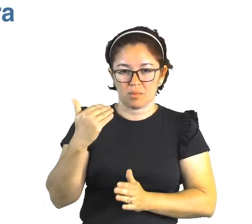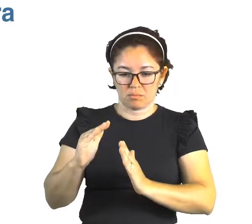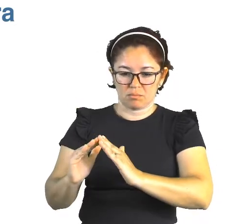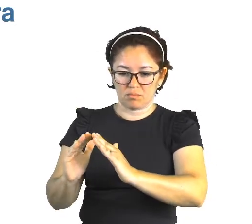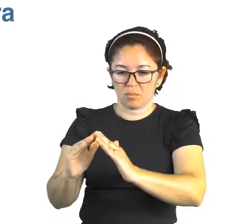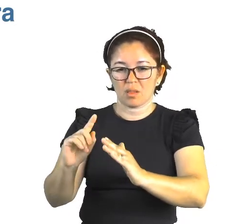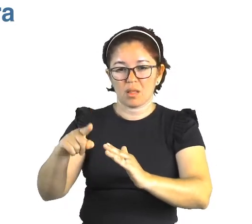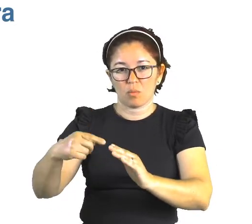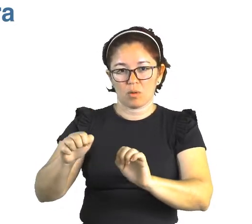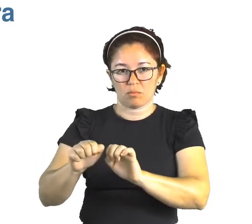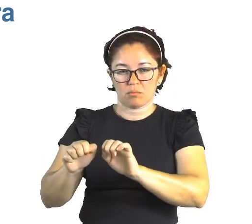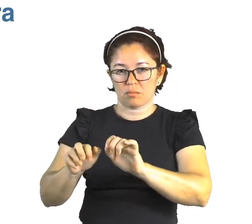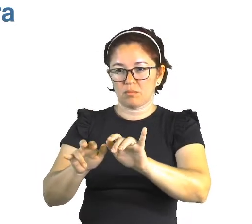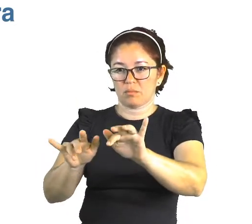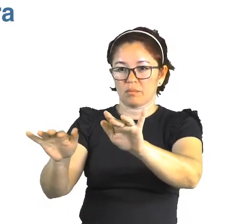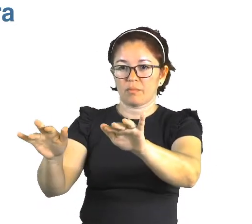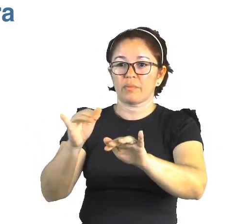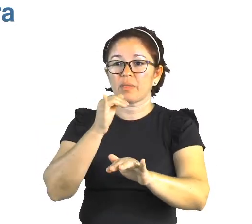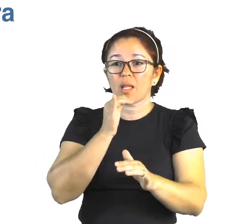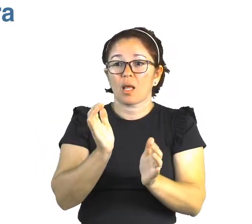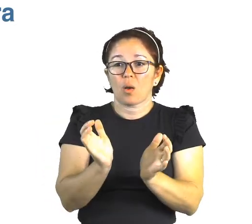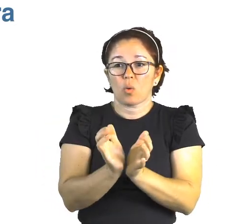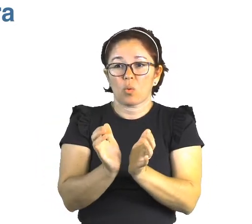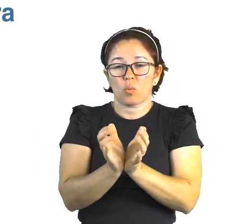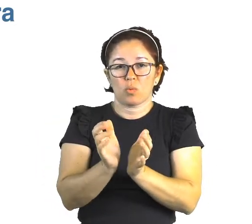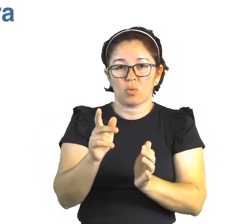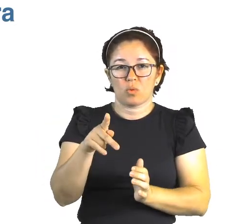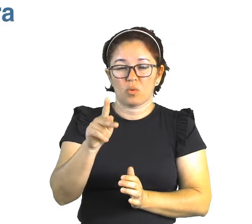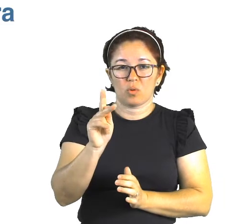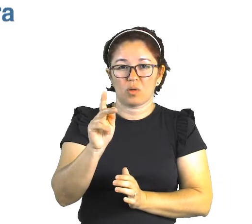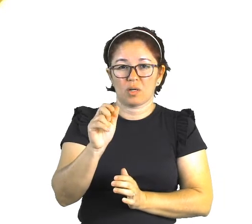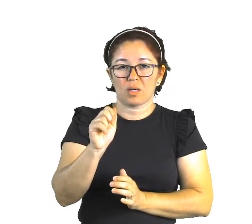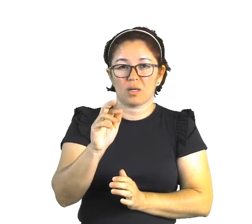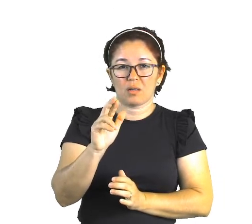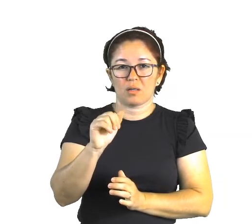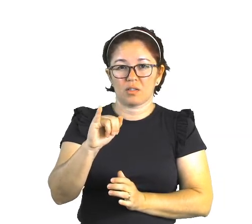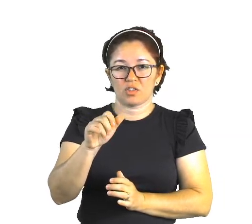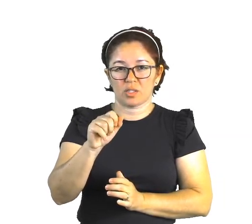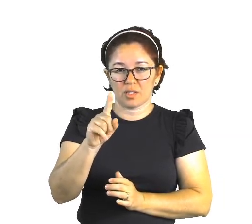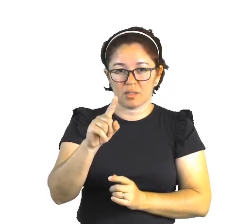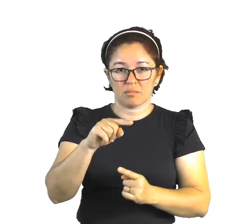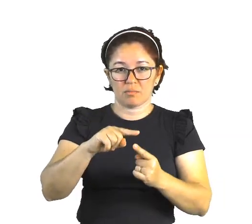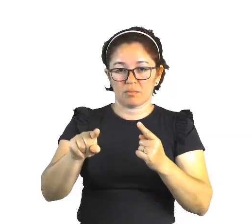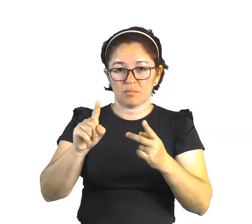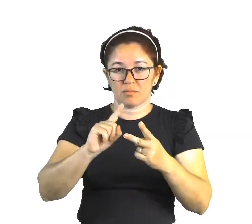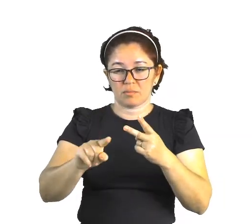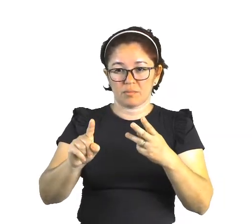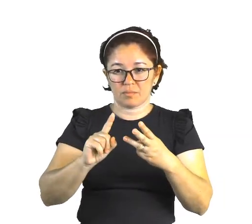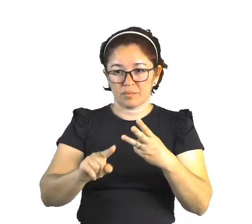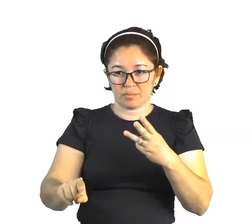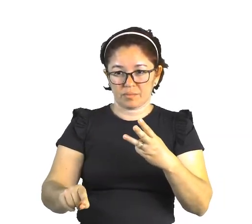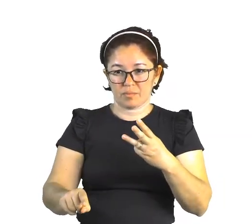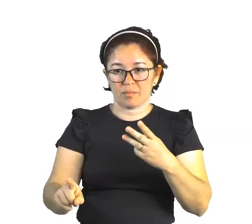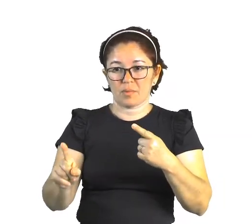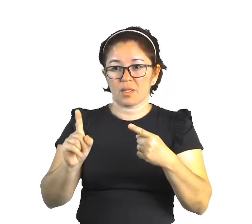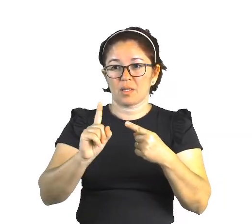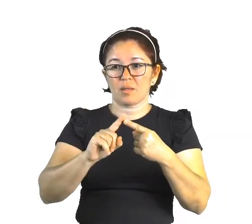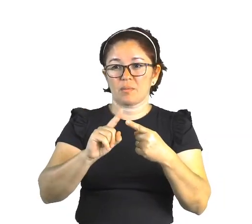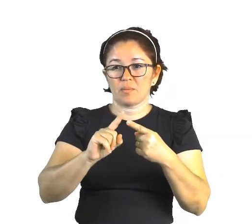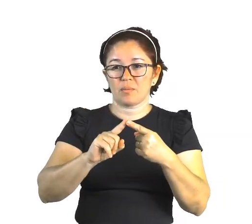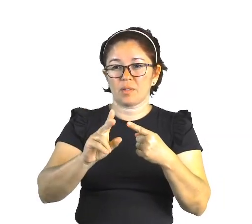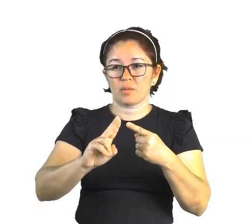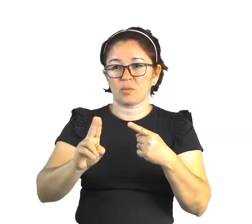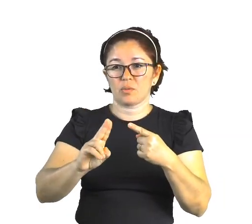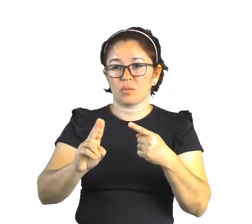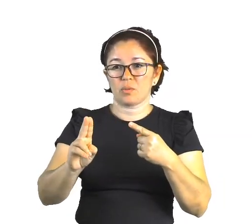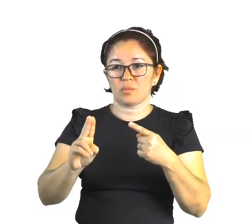porque nós temos três tipos de povos carajás aqui no nosso estado. Os carajás-xambioá, que são aqueles que vivem na região